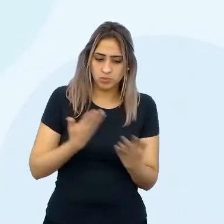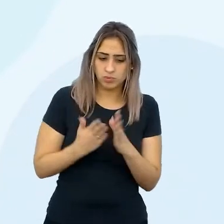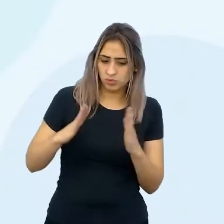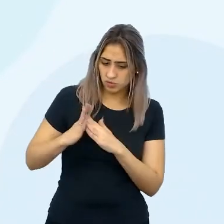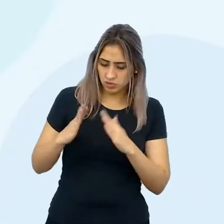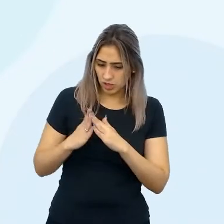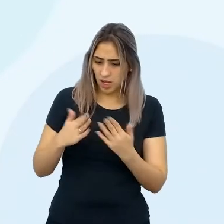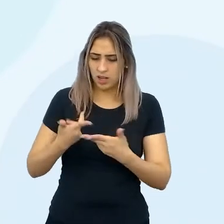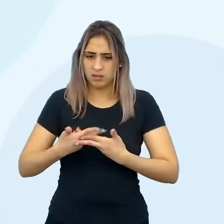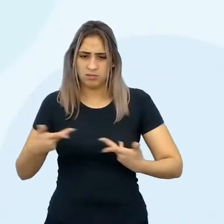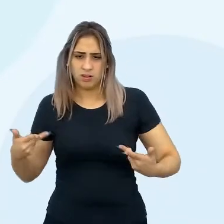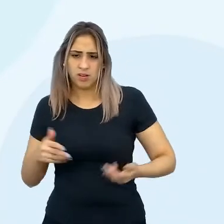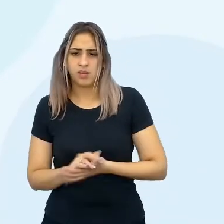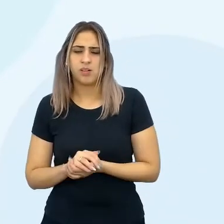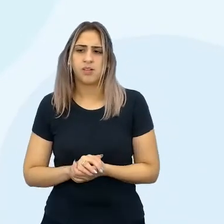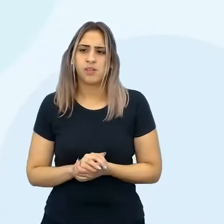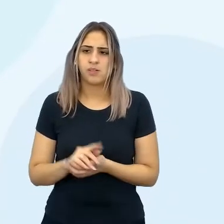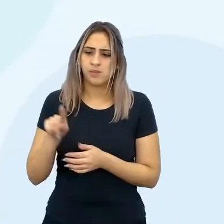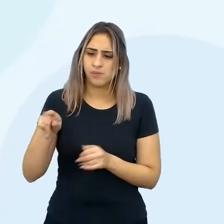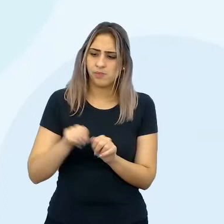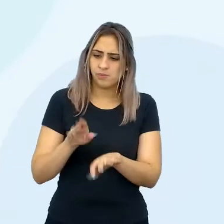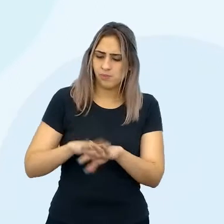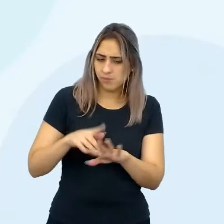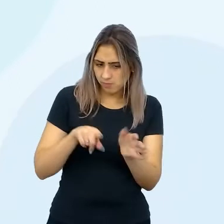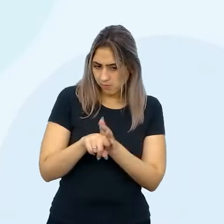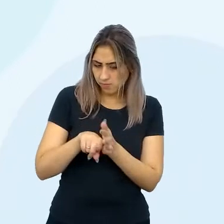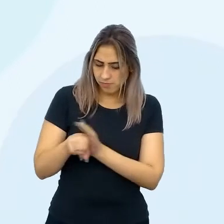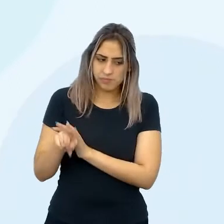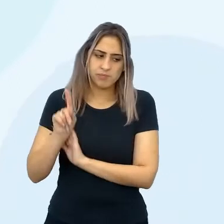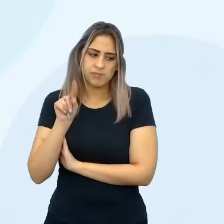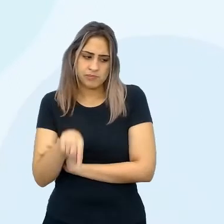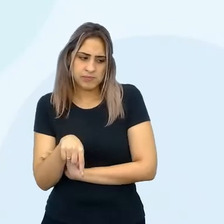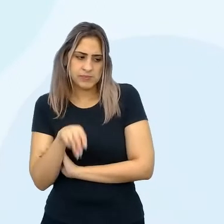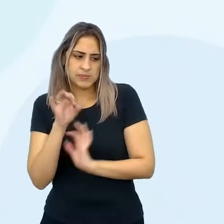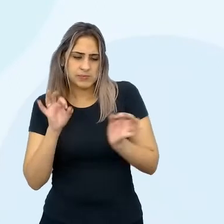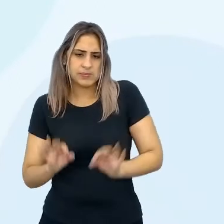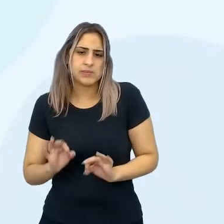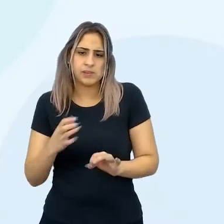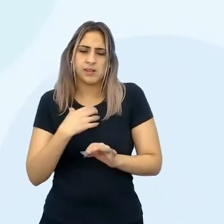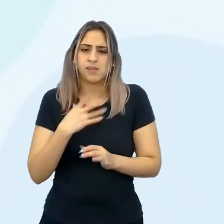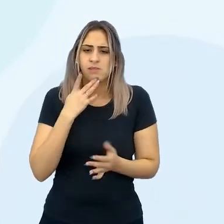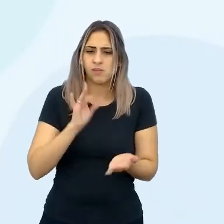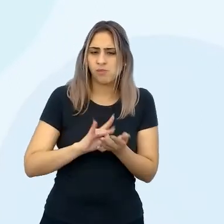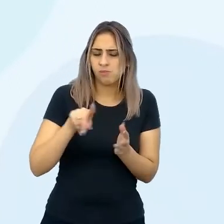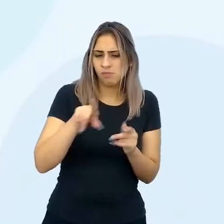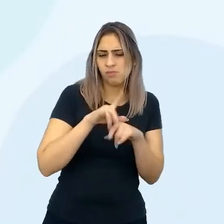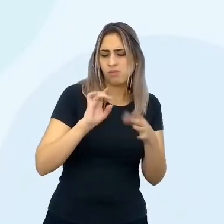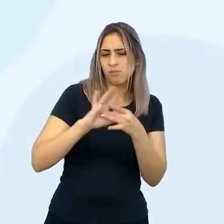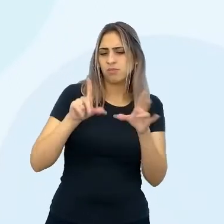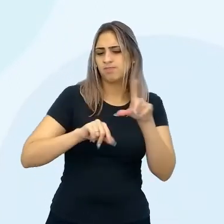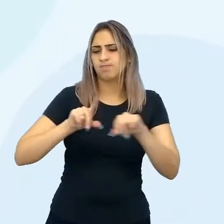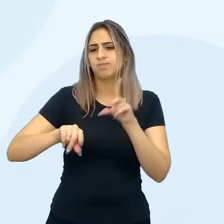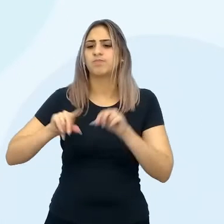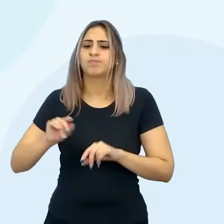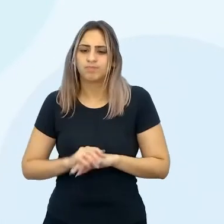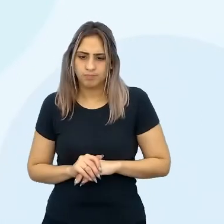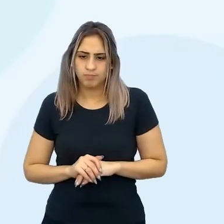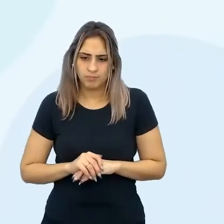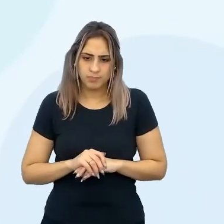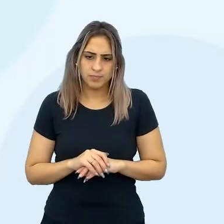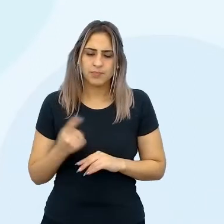de caso, de você fazer uma pesquisa, é justamente o fato que você tem a liberdade da escolha, né?